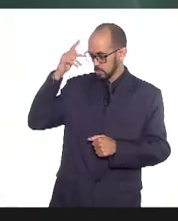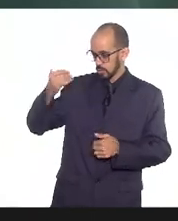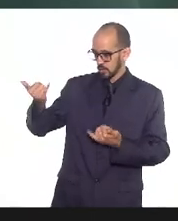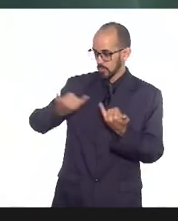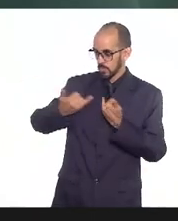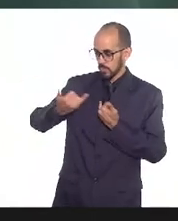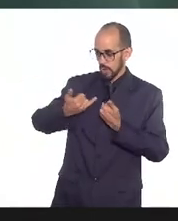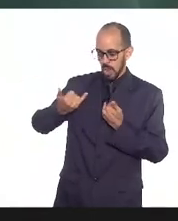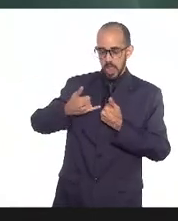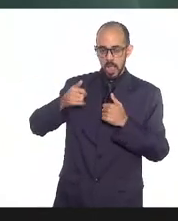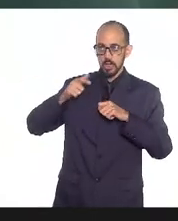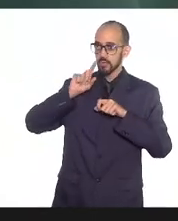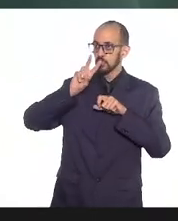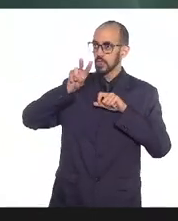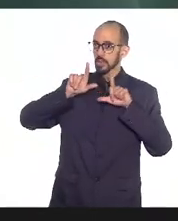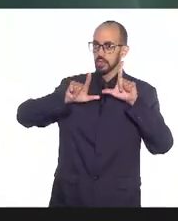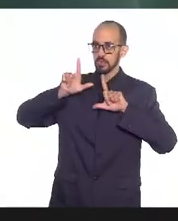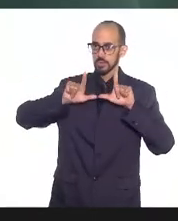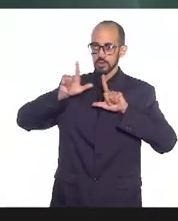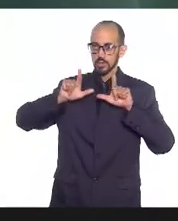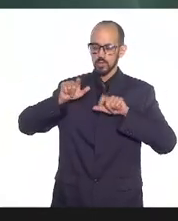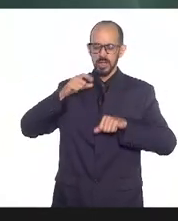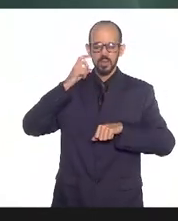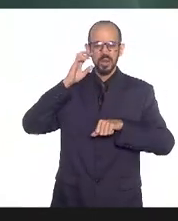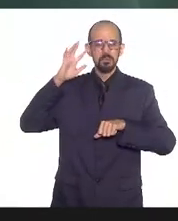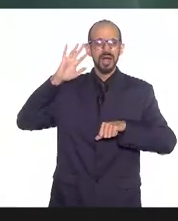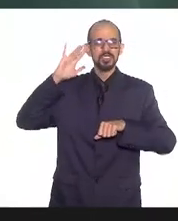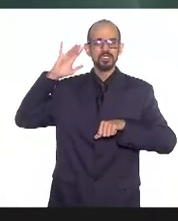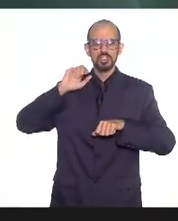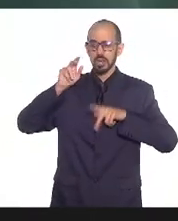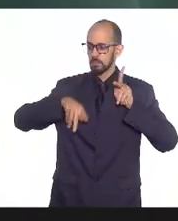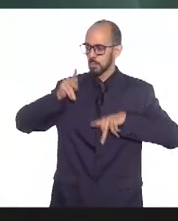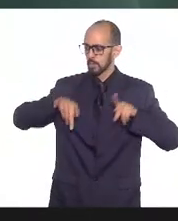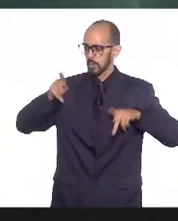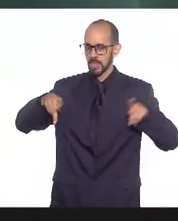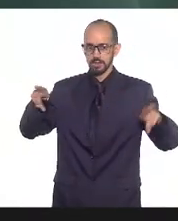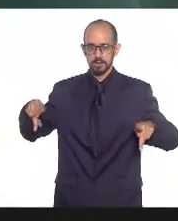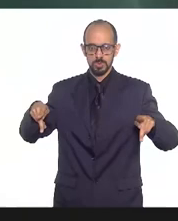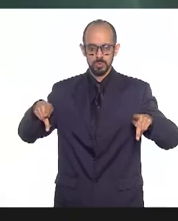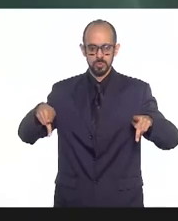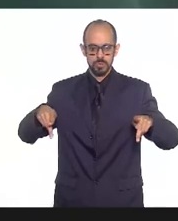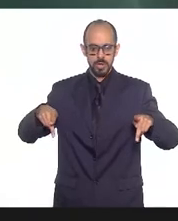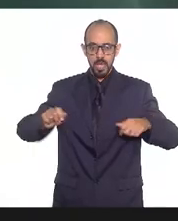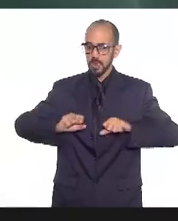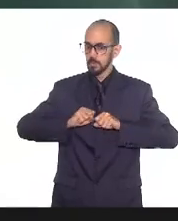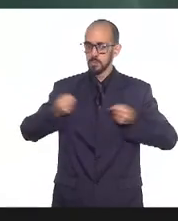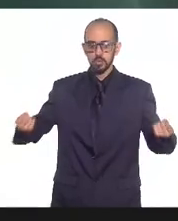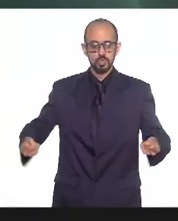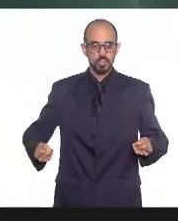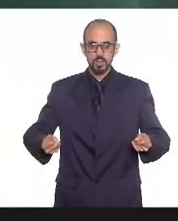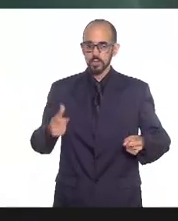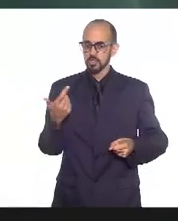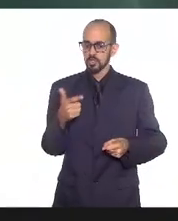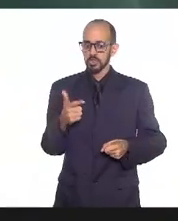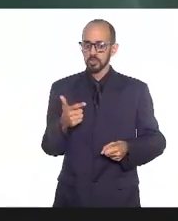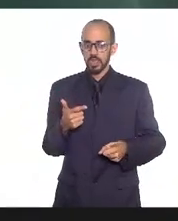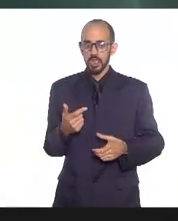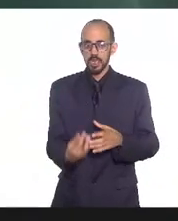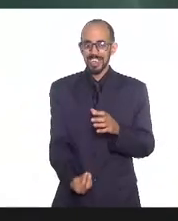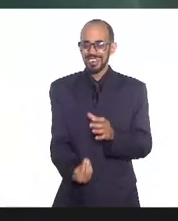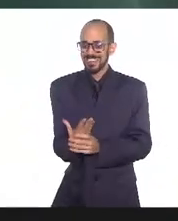submetida a isso constantemente é impossível que isso não produza um efeito deletério é impossível não